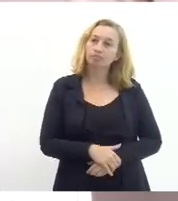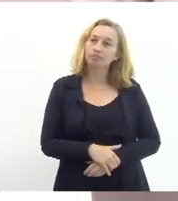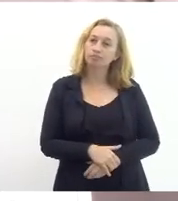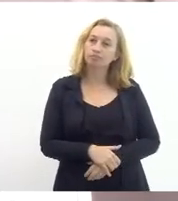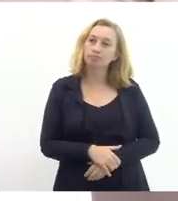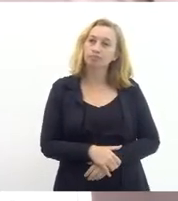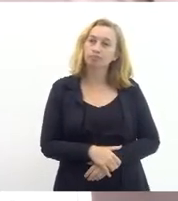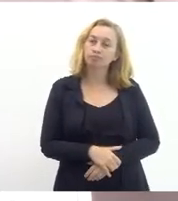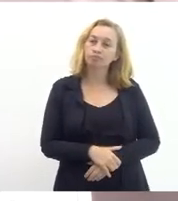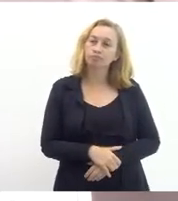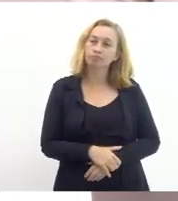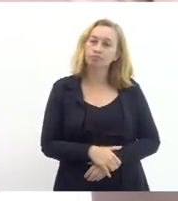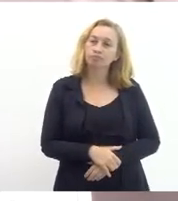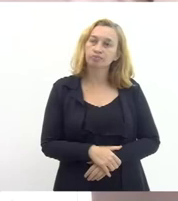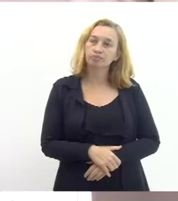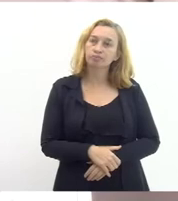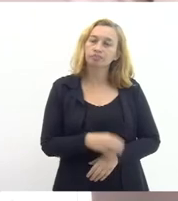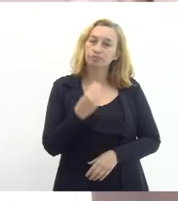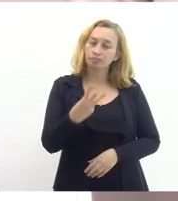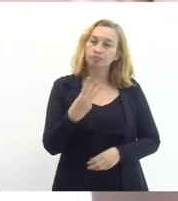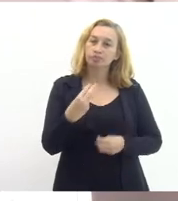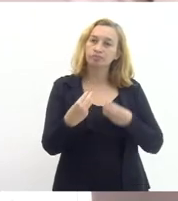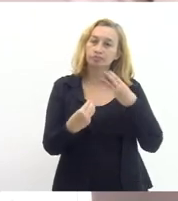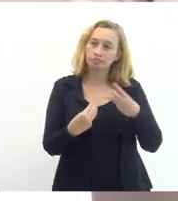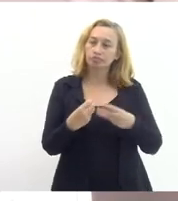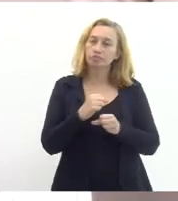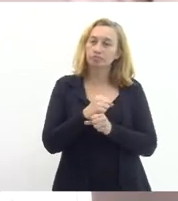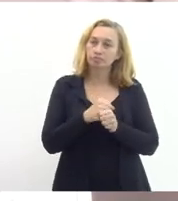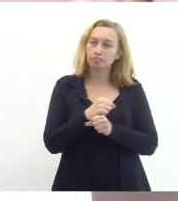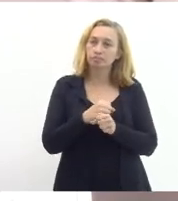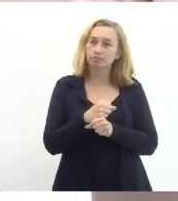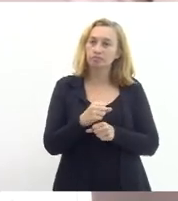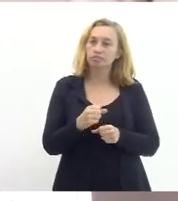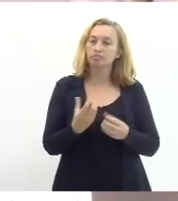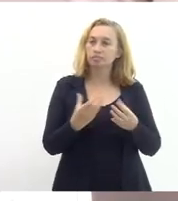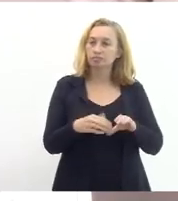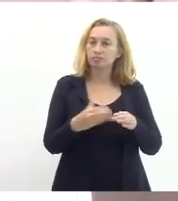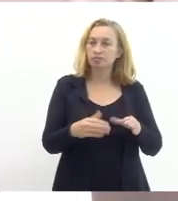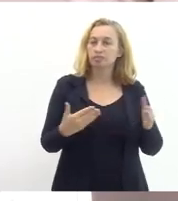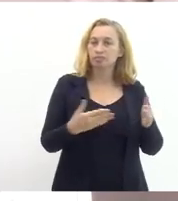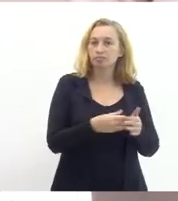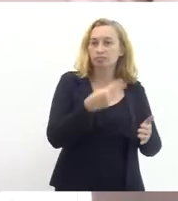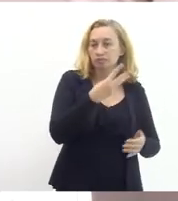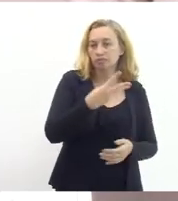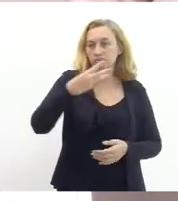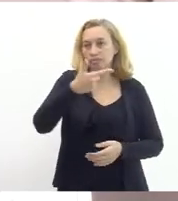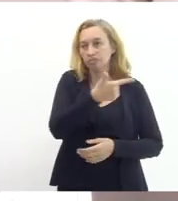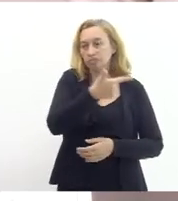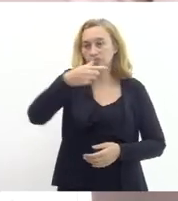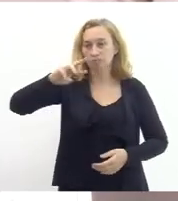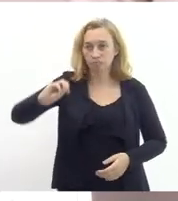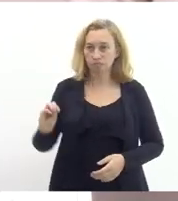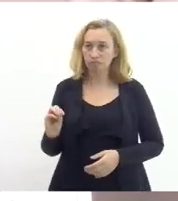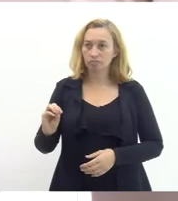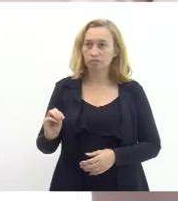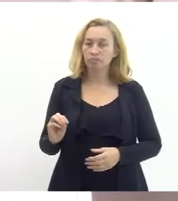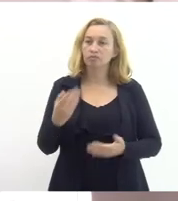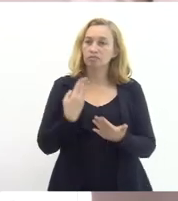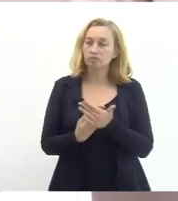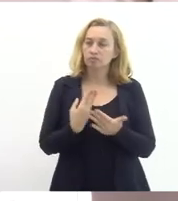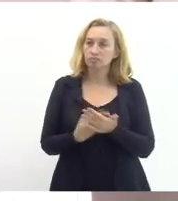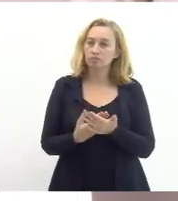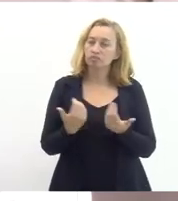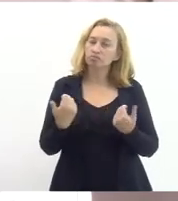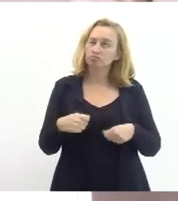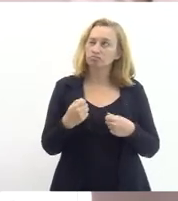para que a gente pelo menos de 3 em 3 anos faça um concurso que até 2030 a gente tem um estudo que vai precisar de um concurso